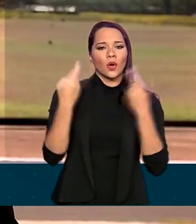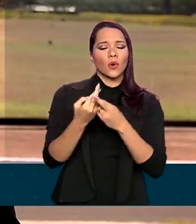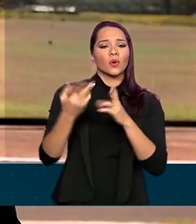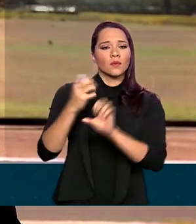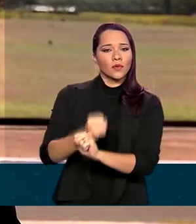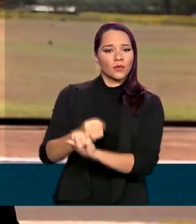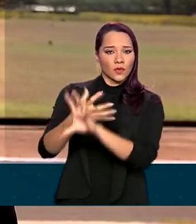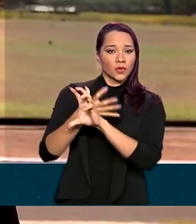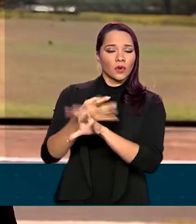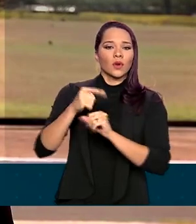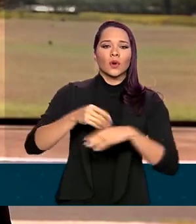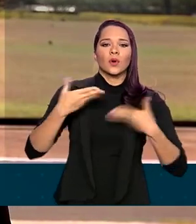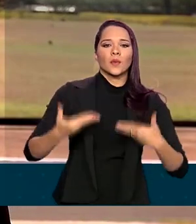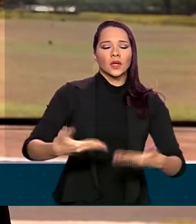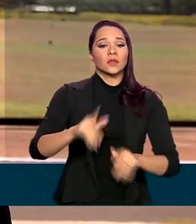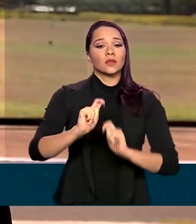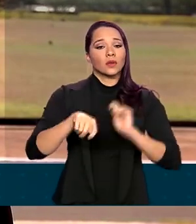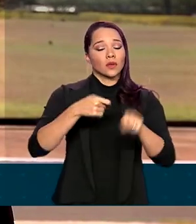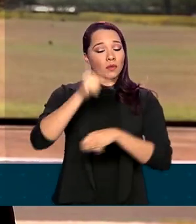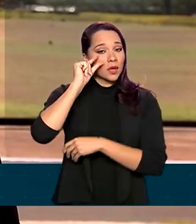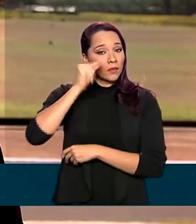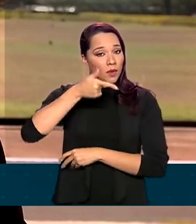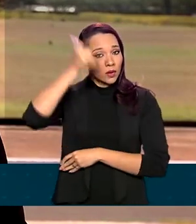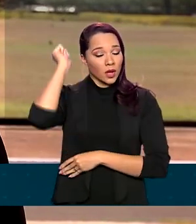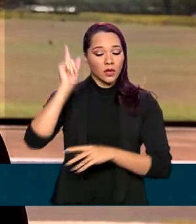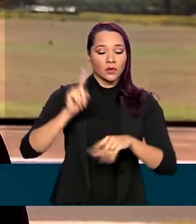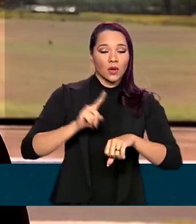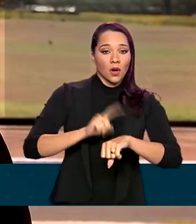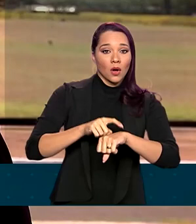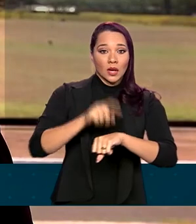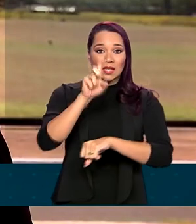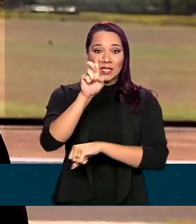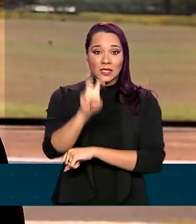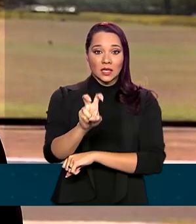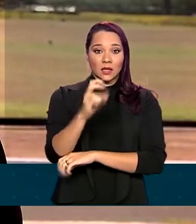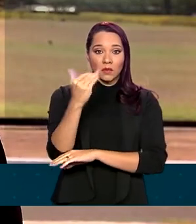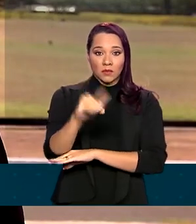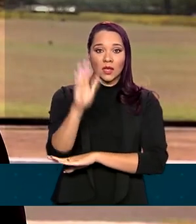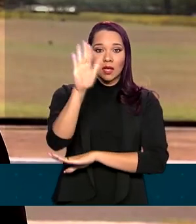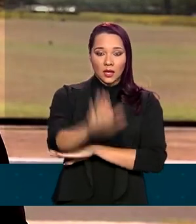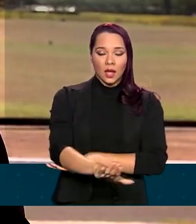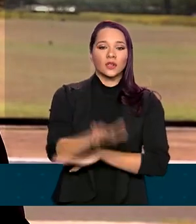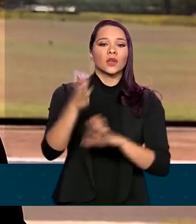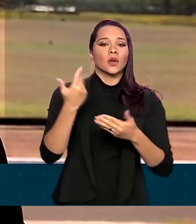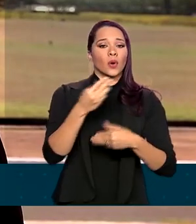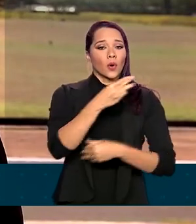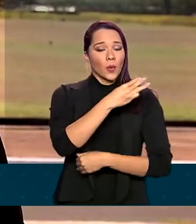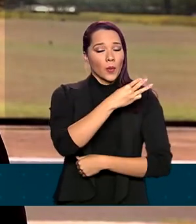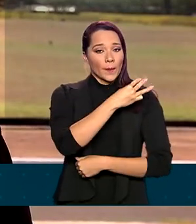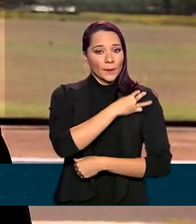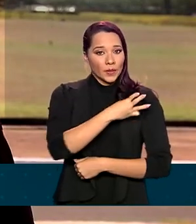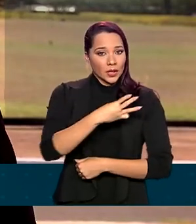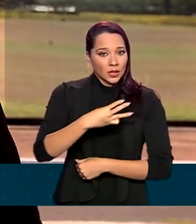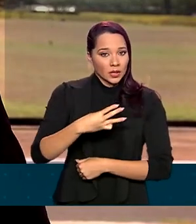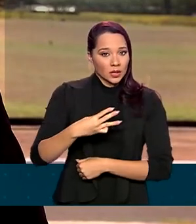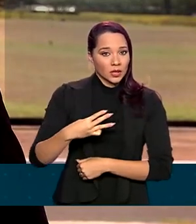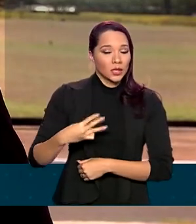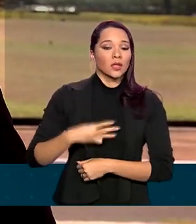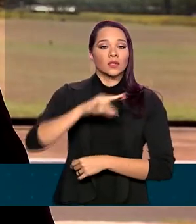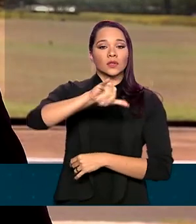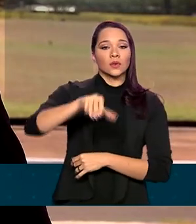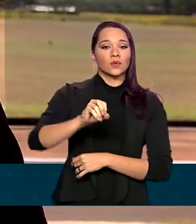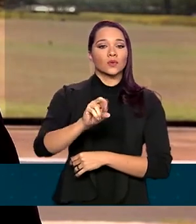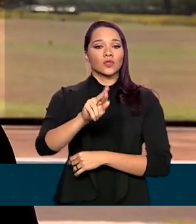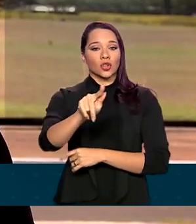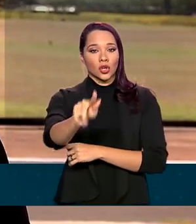videoconferência com o ministro da Economia, Paulo Guedes, e às cinco e meia da tarde, com o ministro-chefe da Secretaria-Geral, Jorge